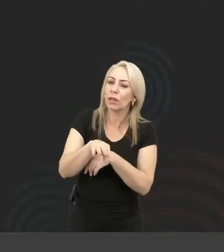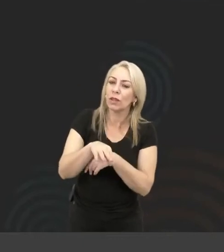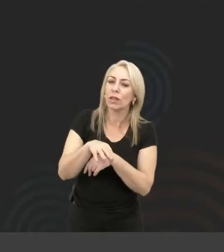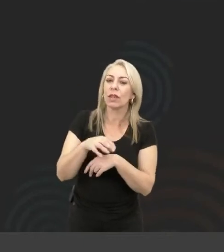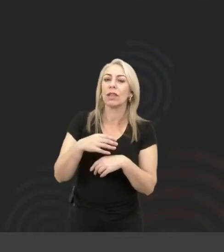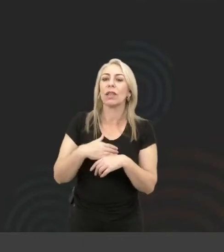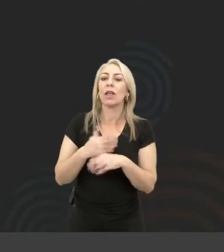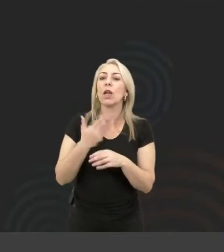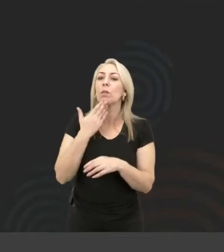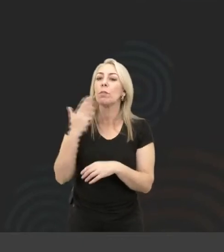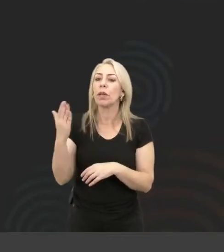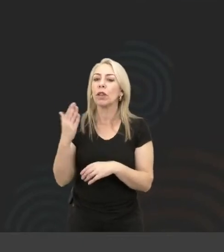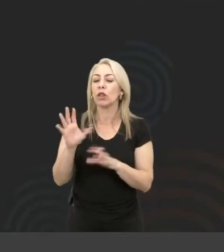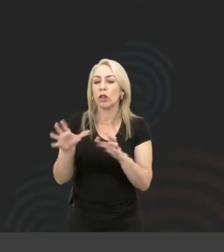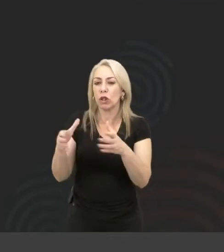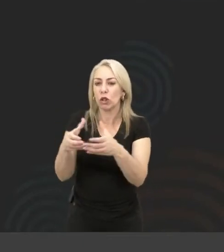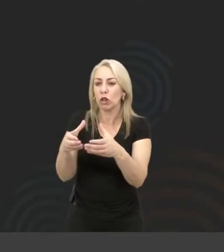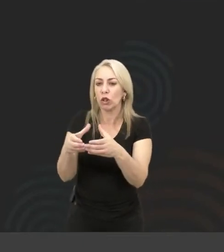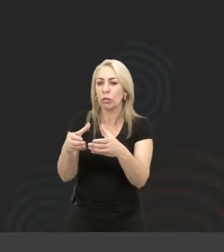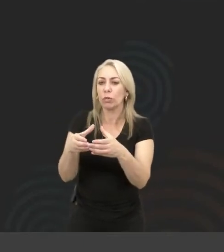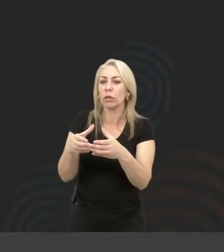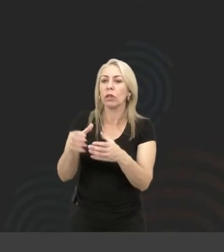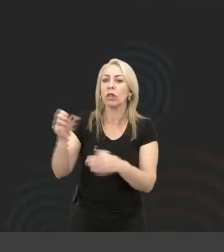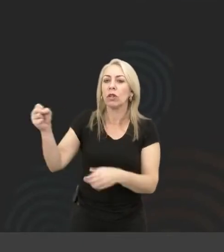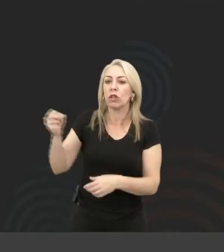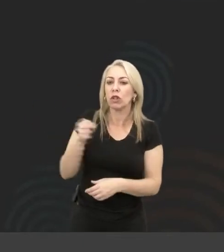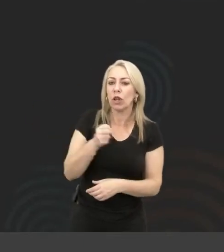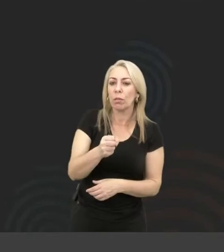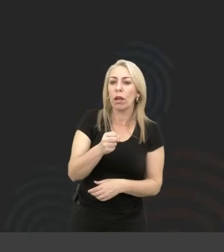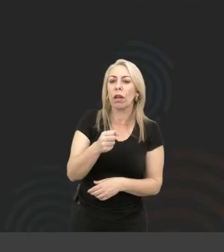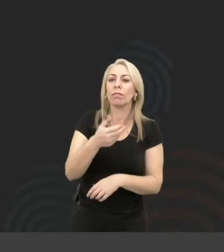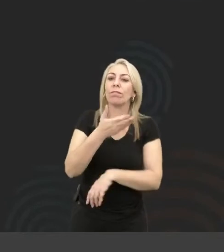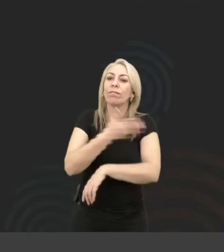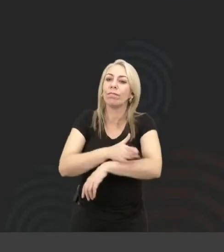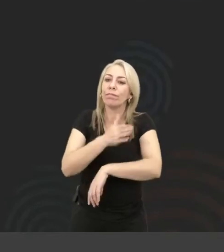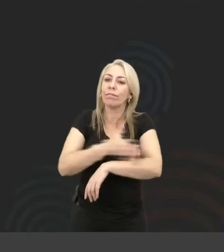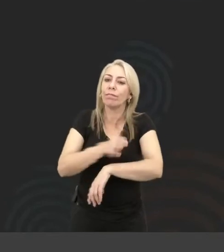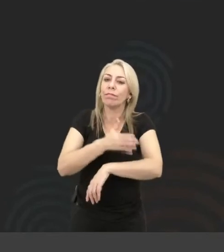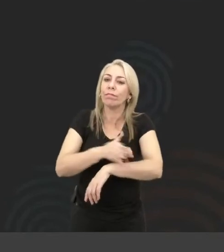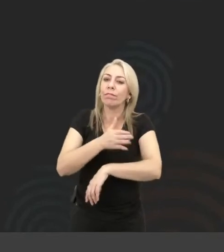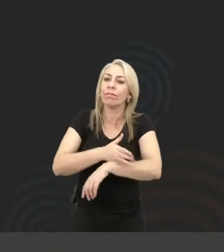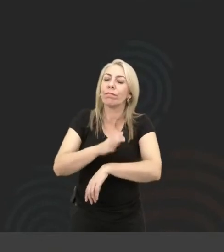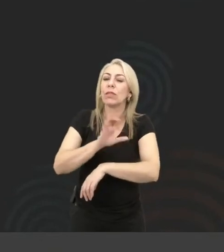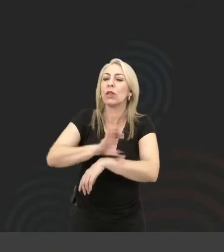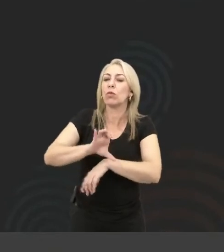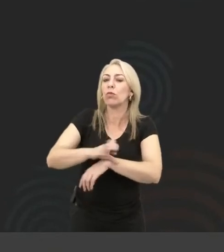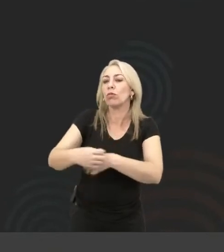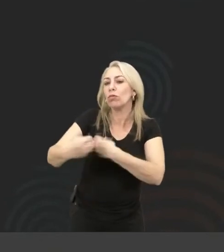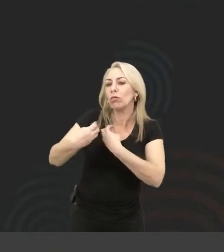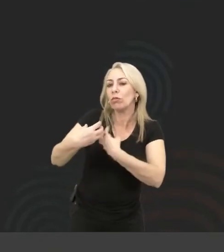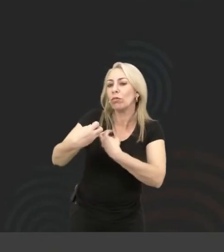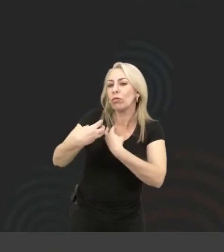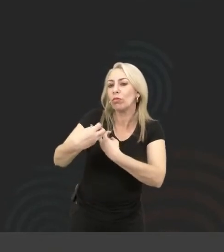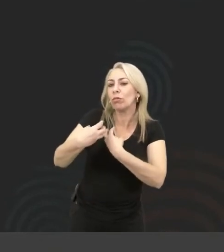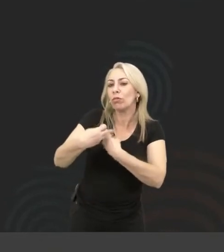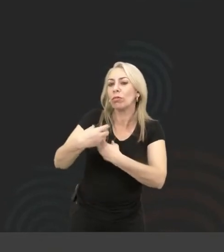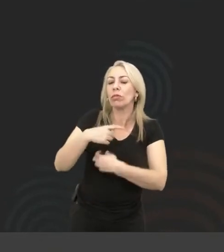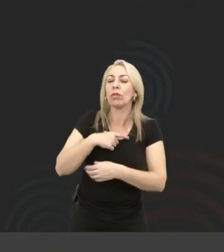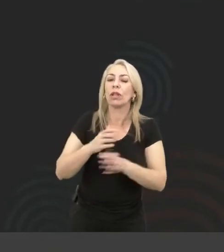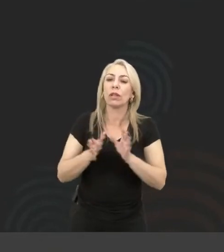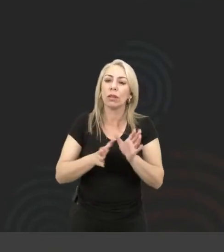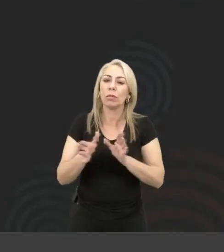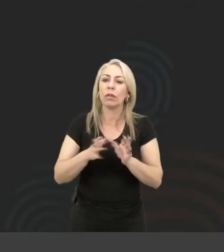pede pro seu time contratar de repente um treinamento de acessibilidade. Tem